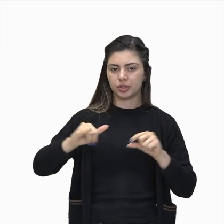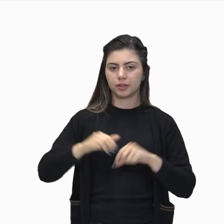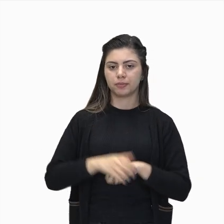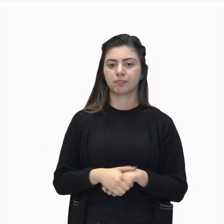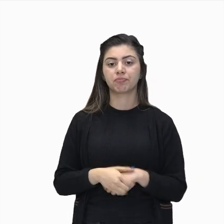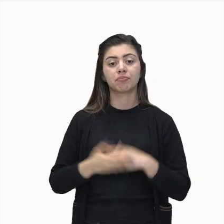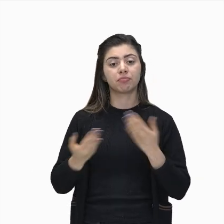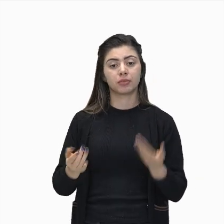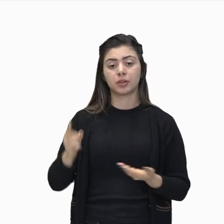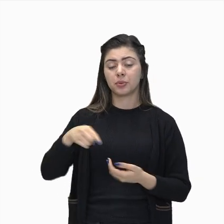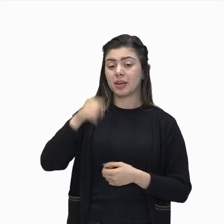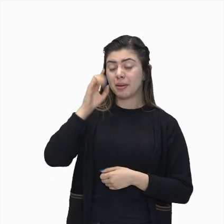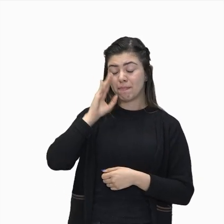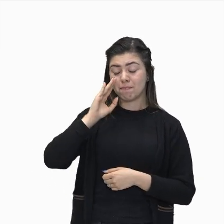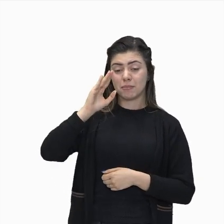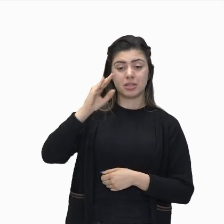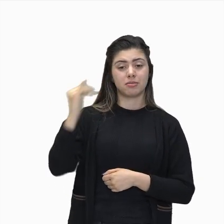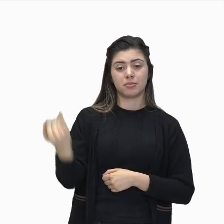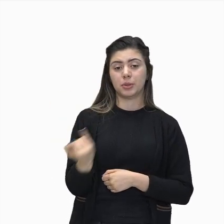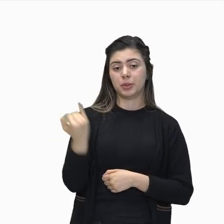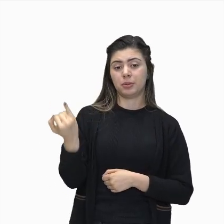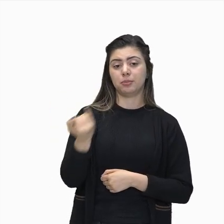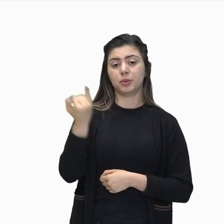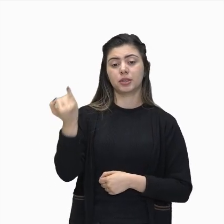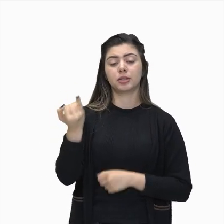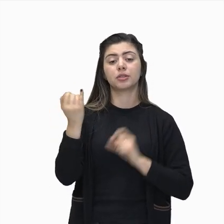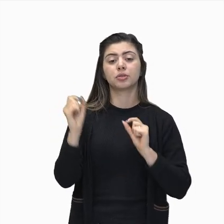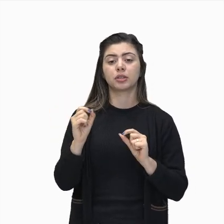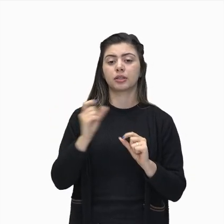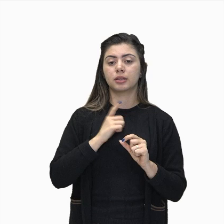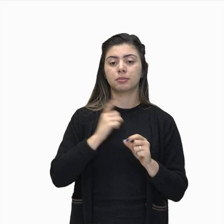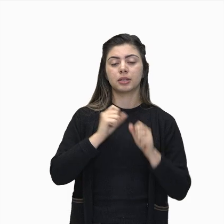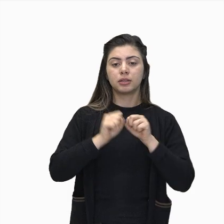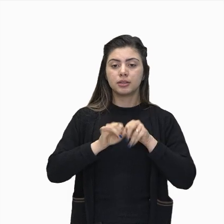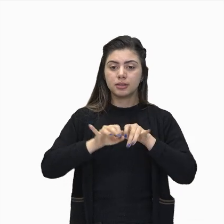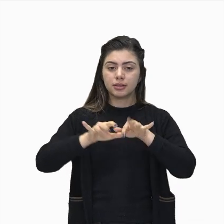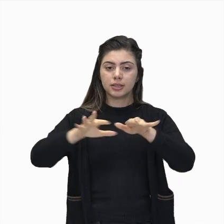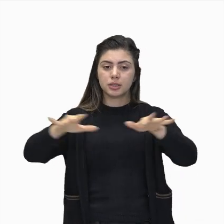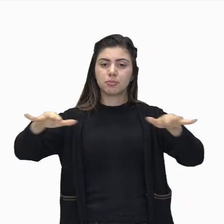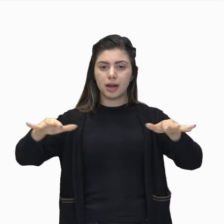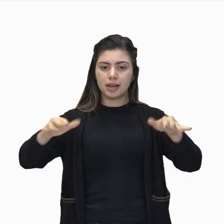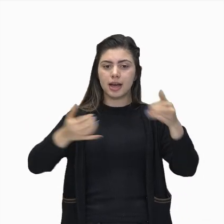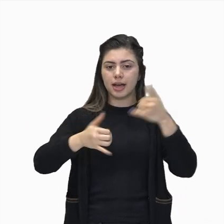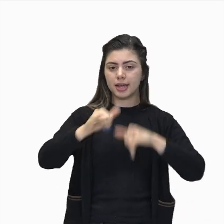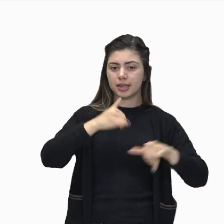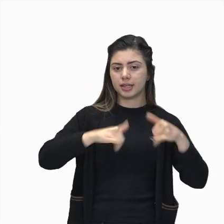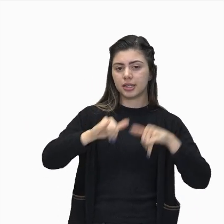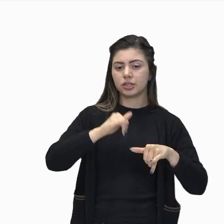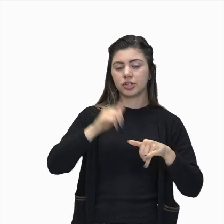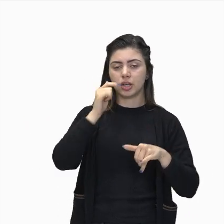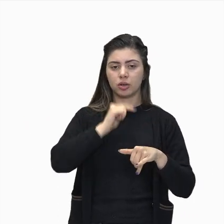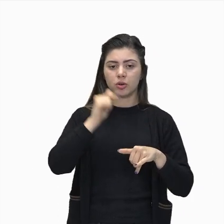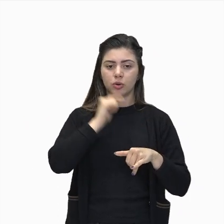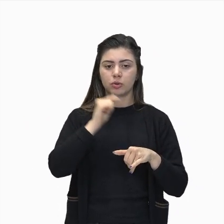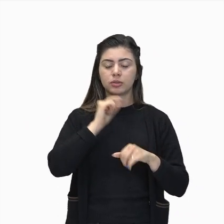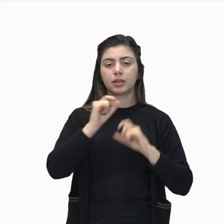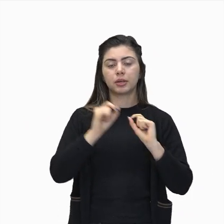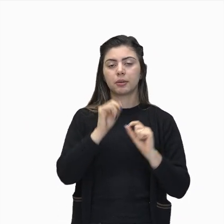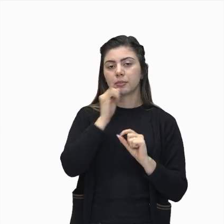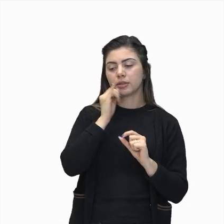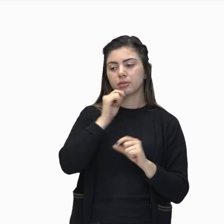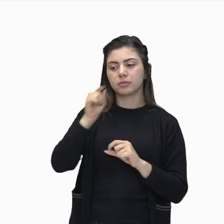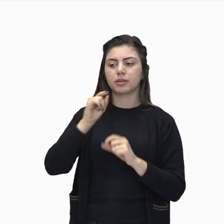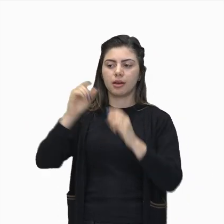importantíssimo uma rede de transmissão e distribuição eficiente para que a energia